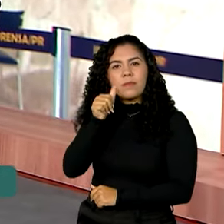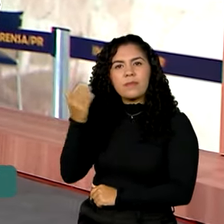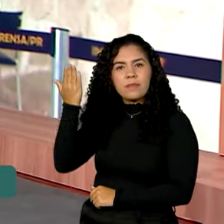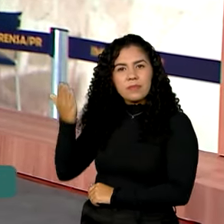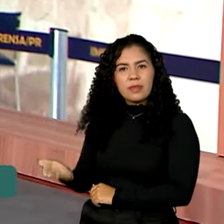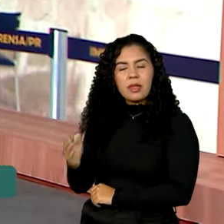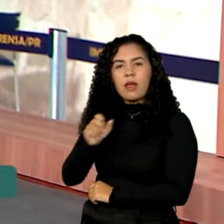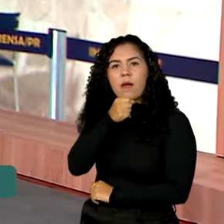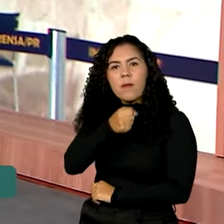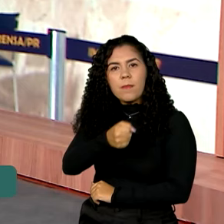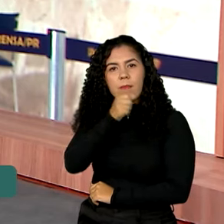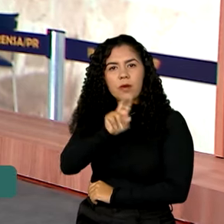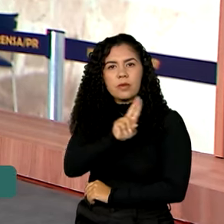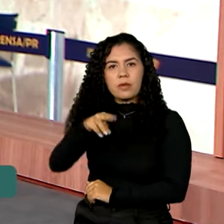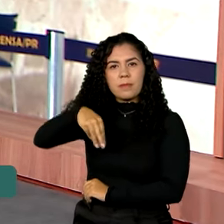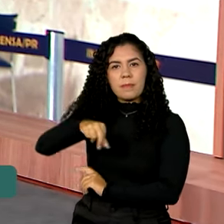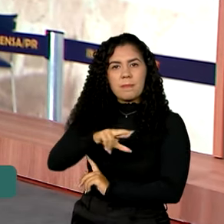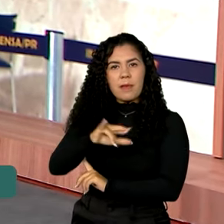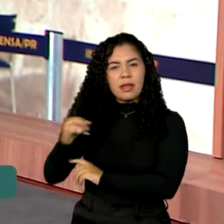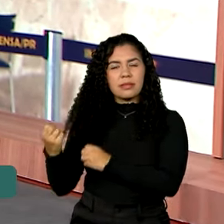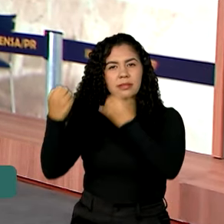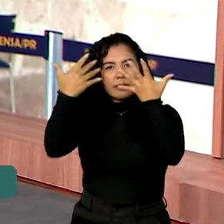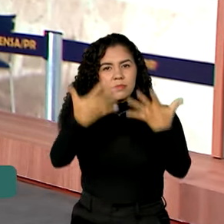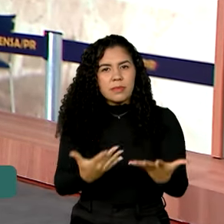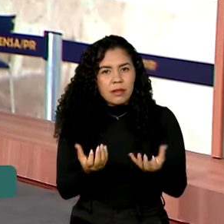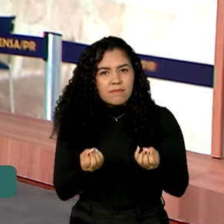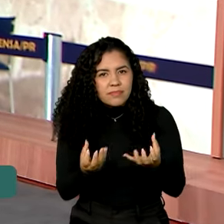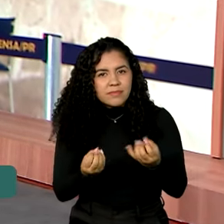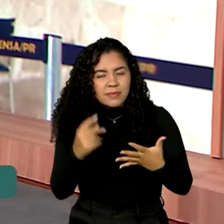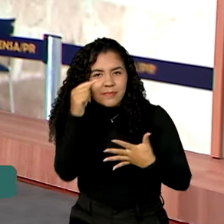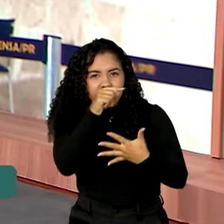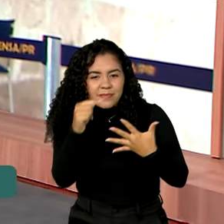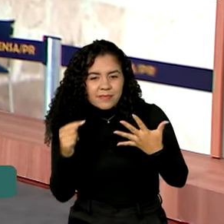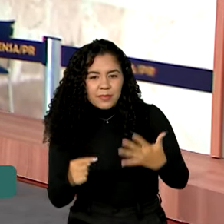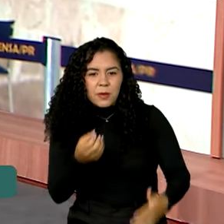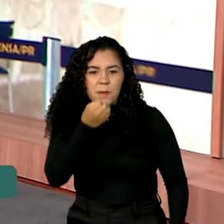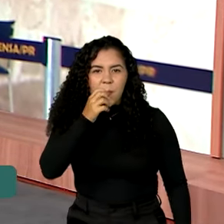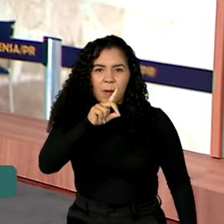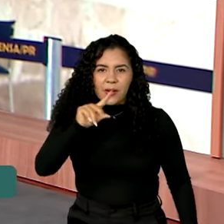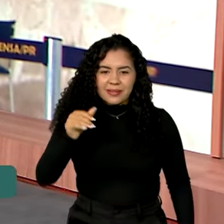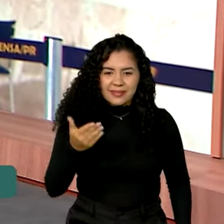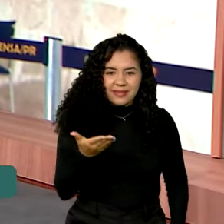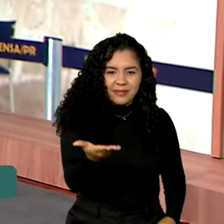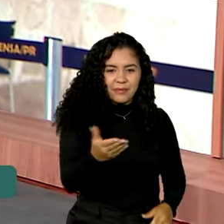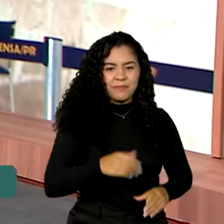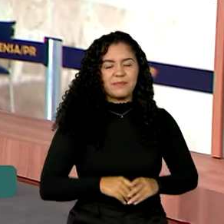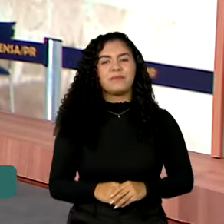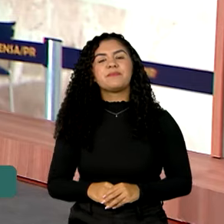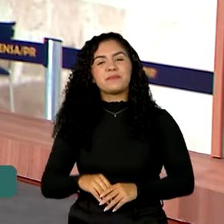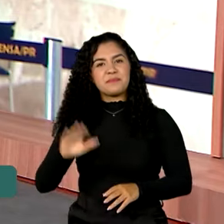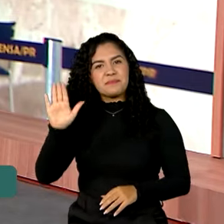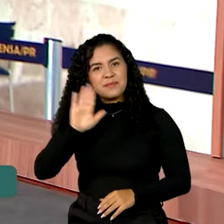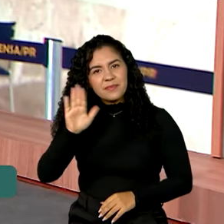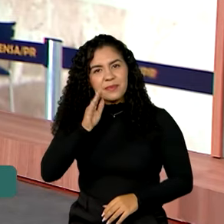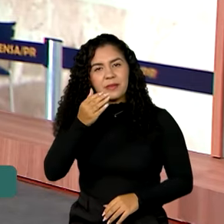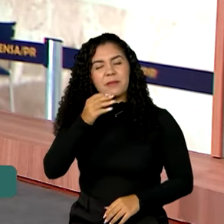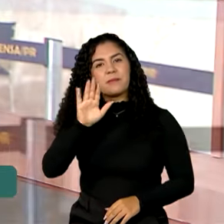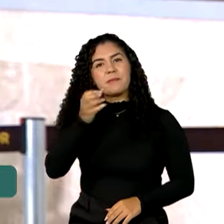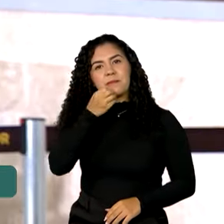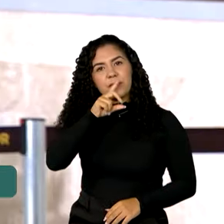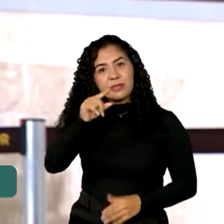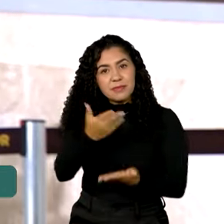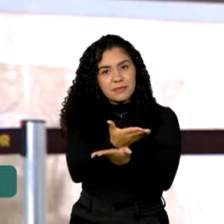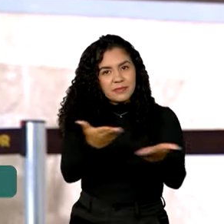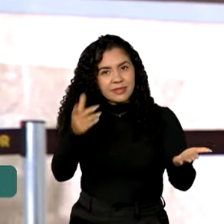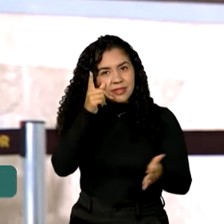Fernandes, que já está por lá e conversa com a gente ao vivo. Bom dia, Marcinha. Oi, Vanessa. Bom dia pra você. Bom dia a todos que nos acompanham.